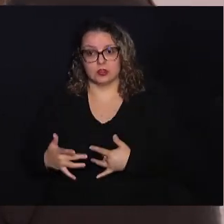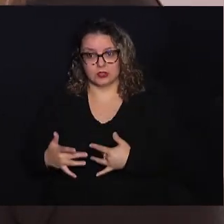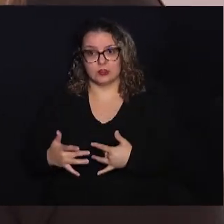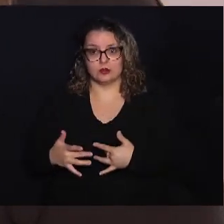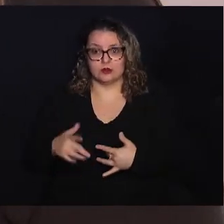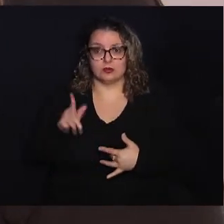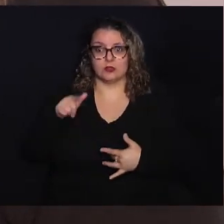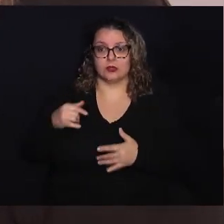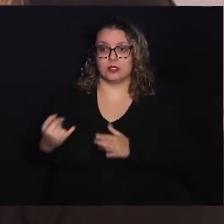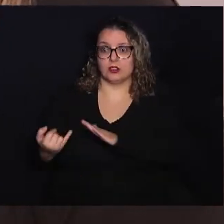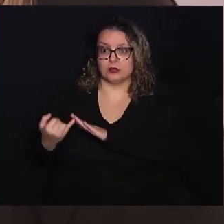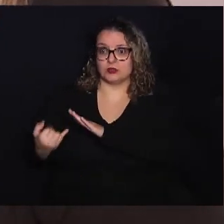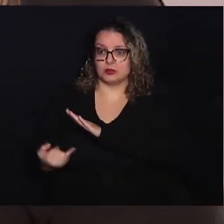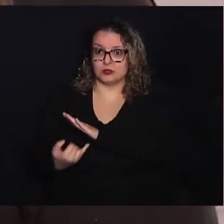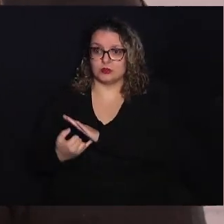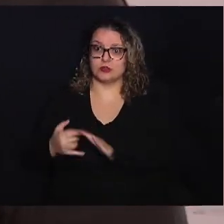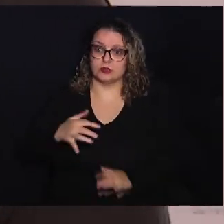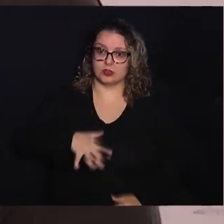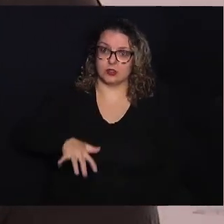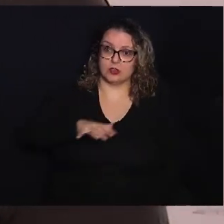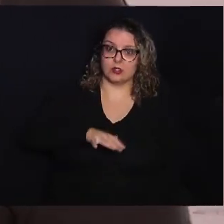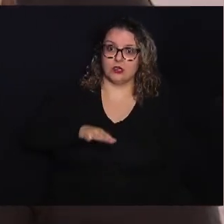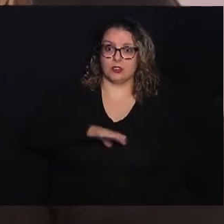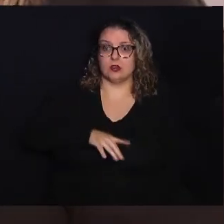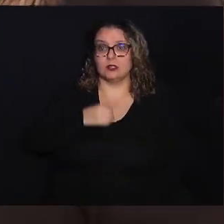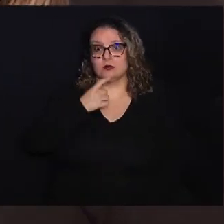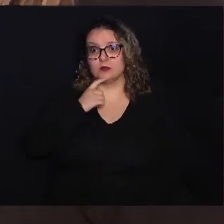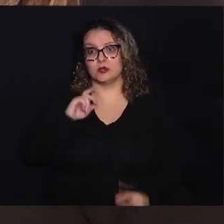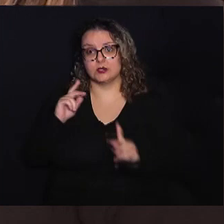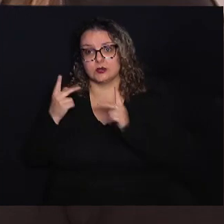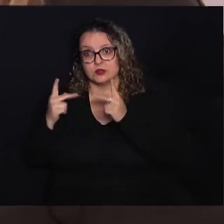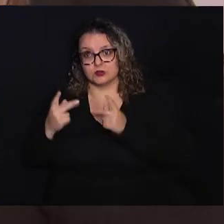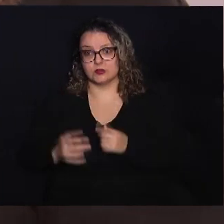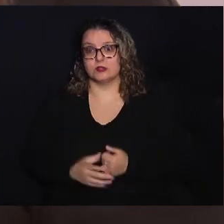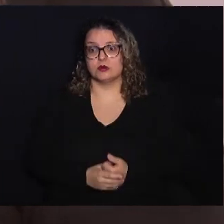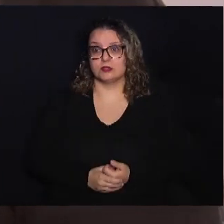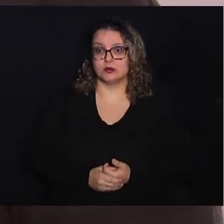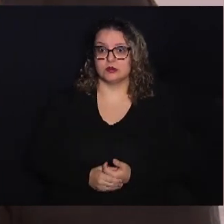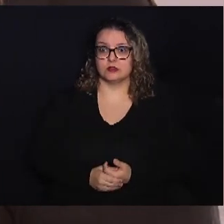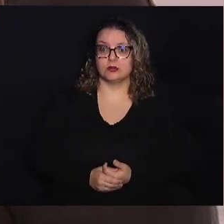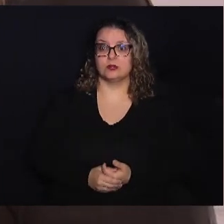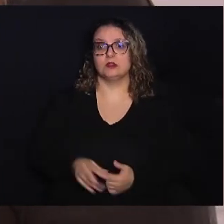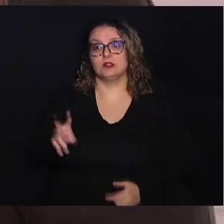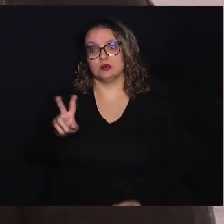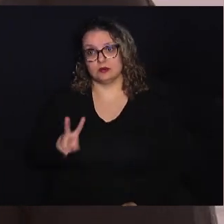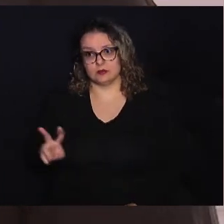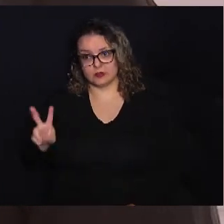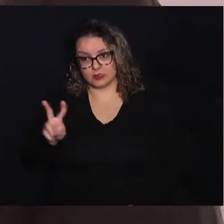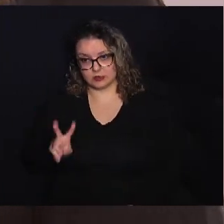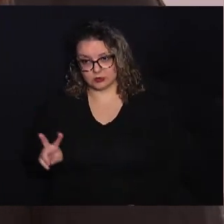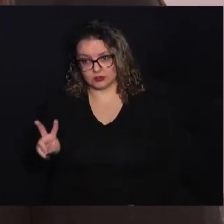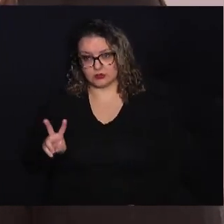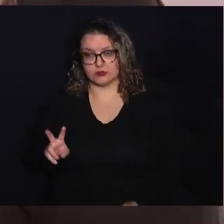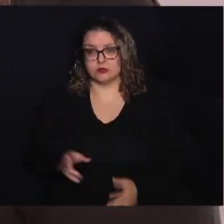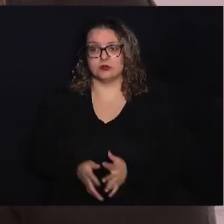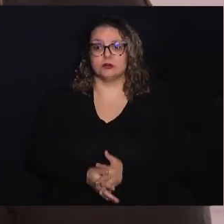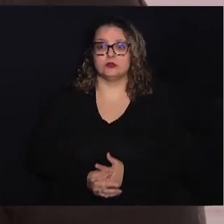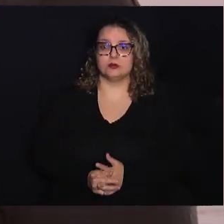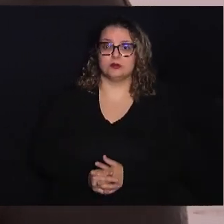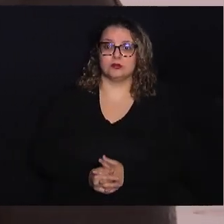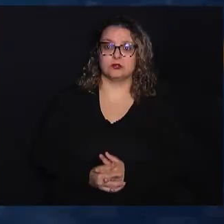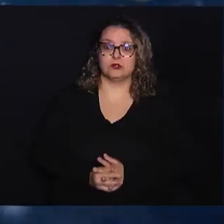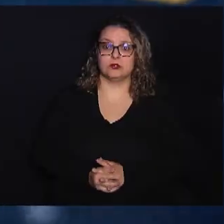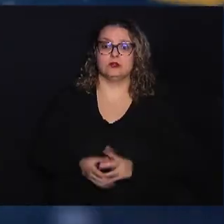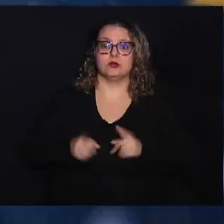região de Campinas, Hortolândia e Valinhos Nós temos como parceiros 43 empresas